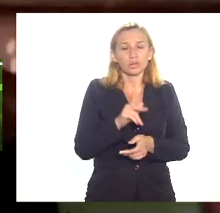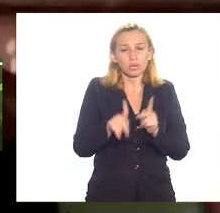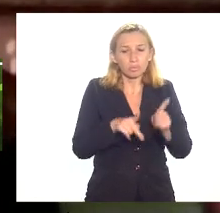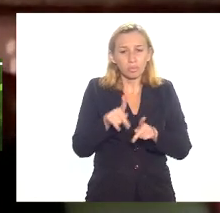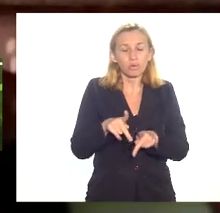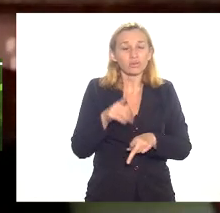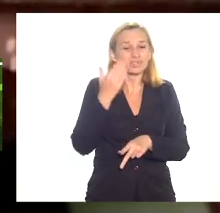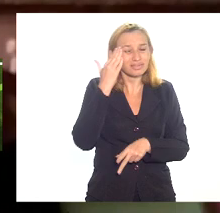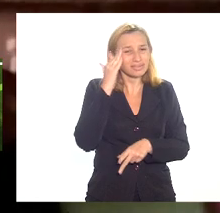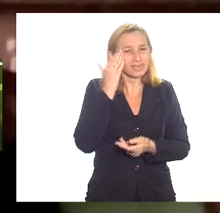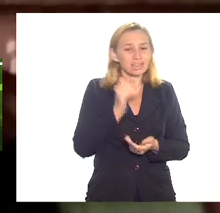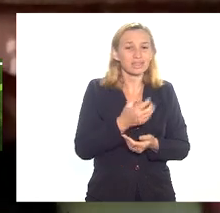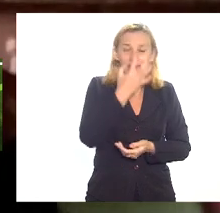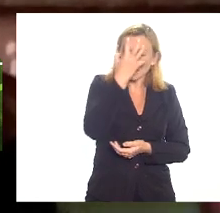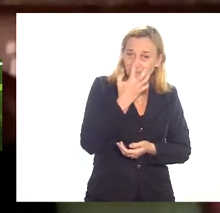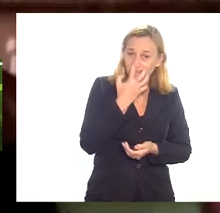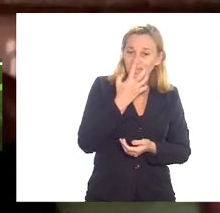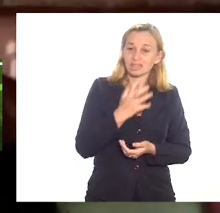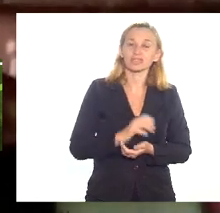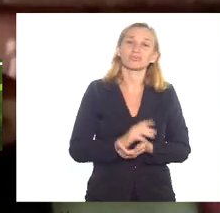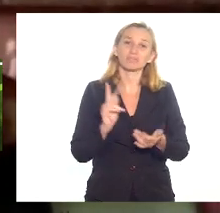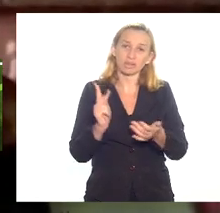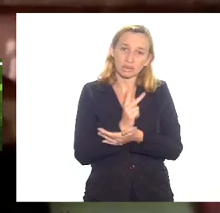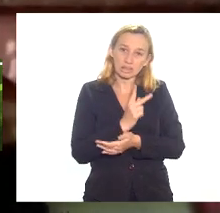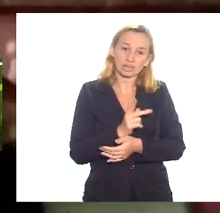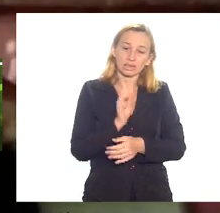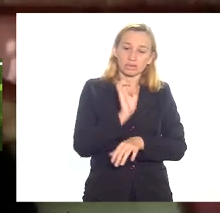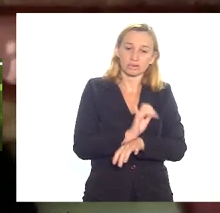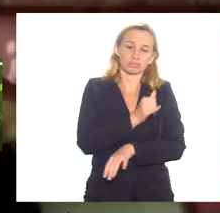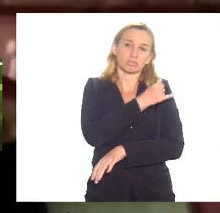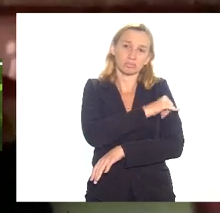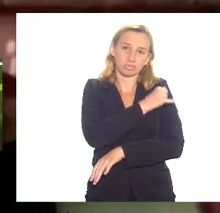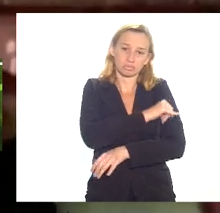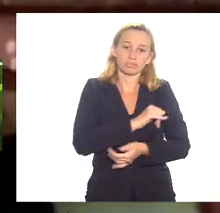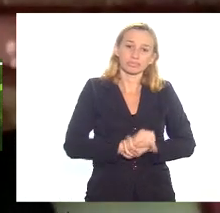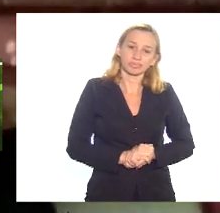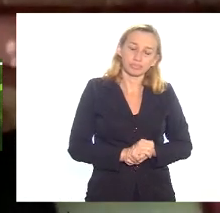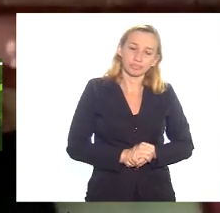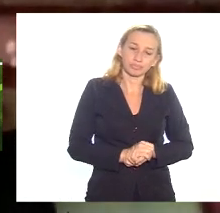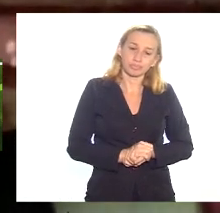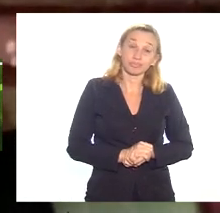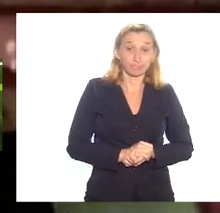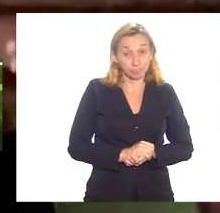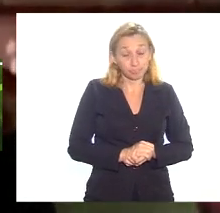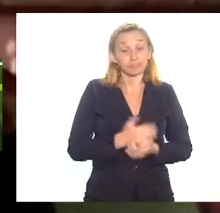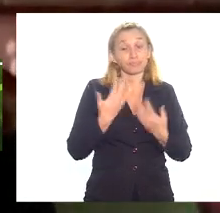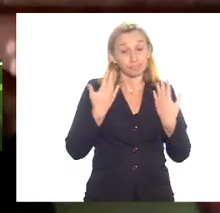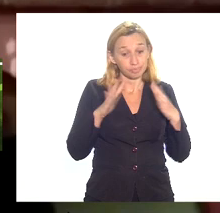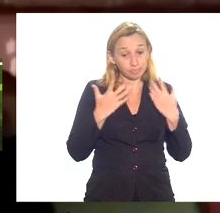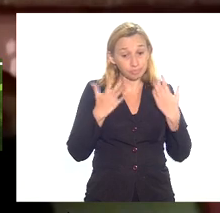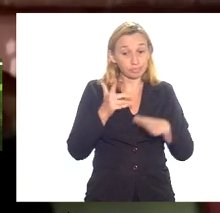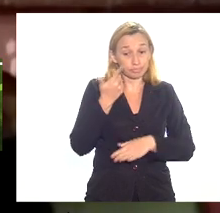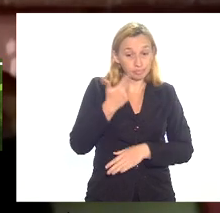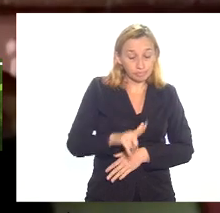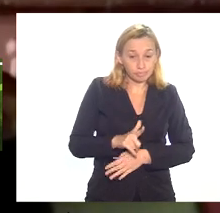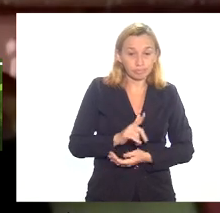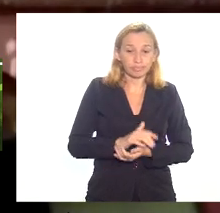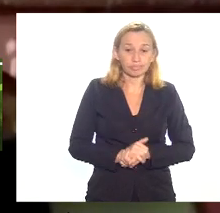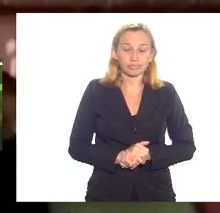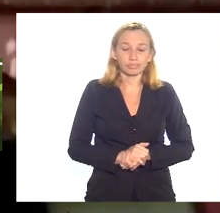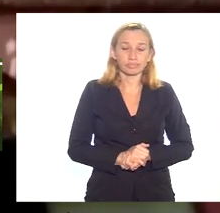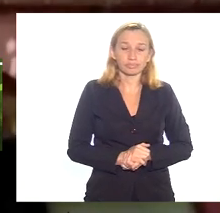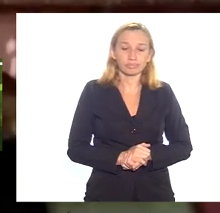entenda a gravidade do que está acontecendo no estado do Rio de Janeiro parabenizar mais uma vez pode ser